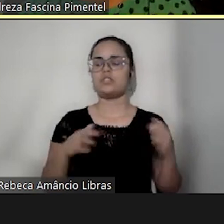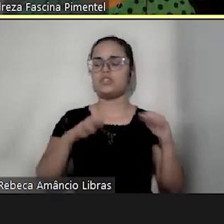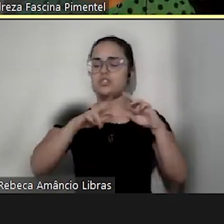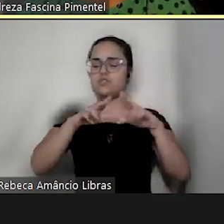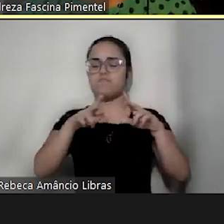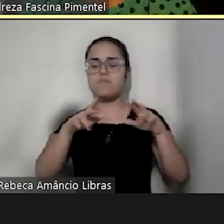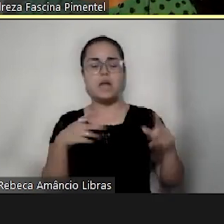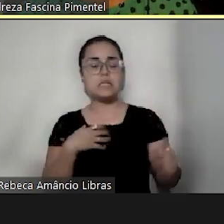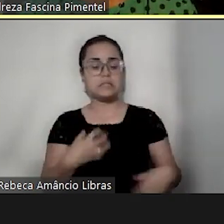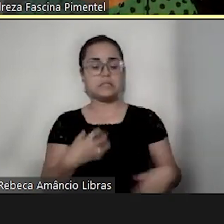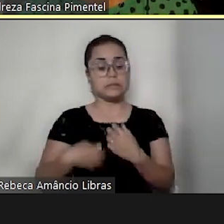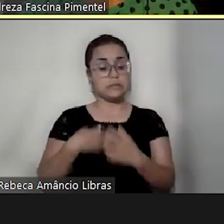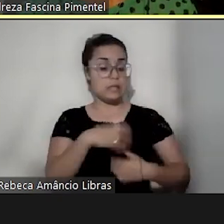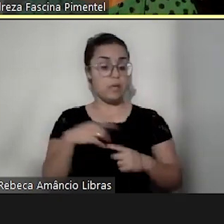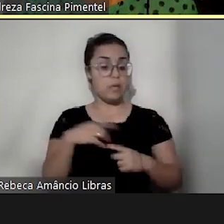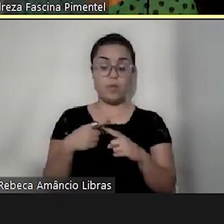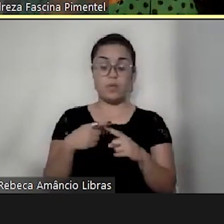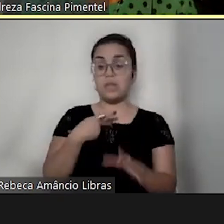Gabriel,